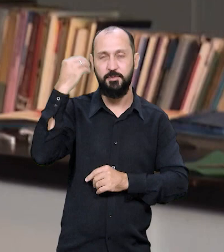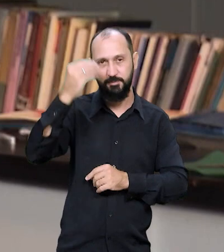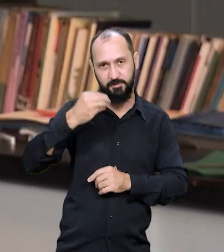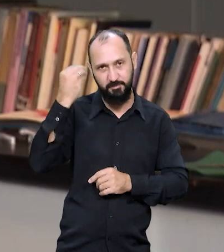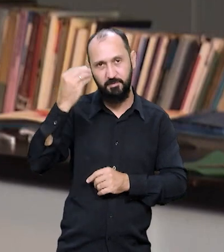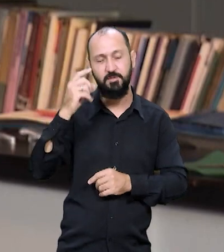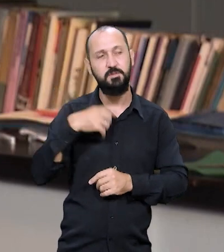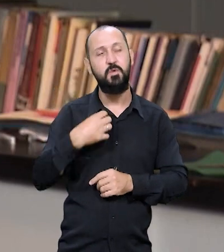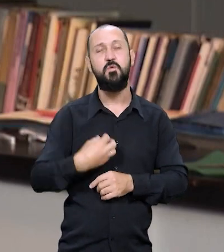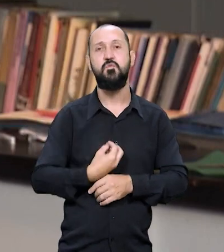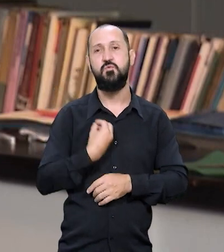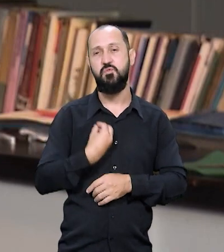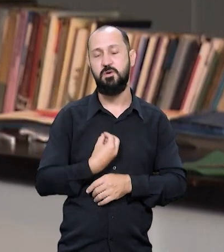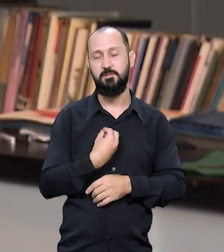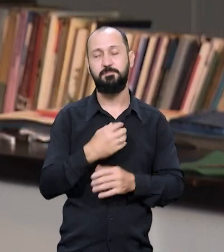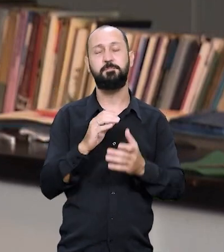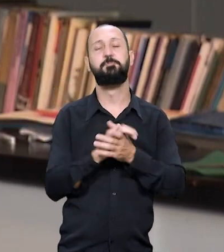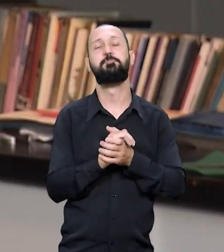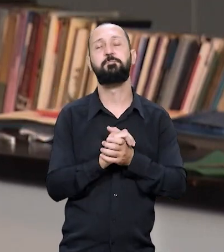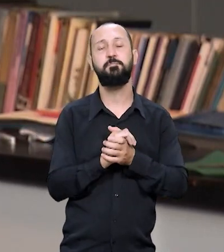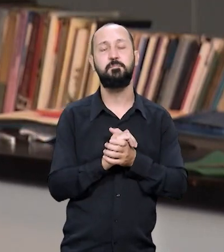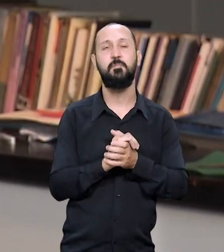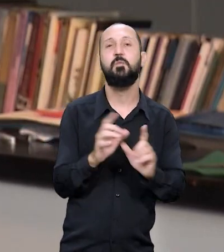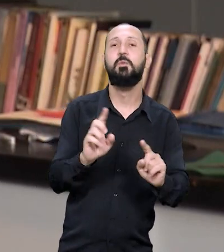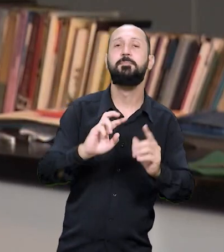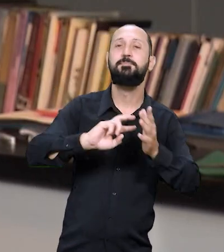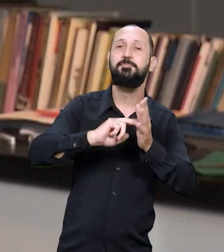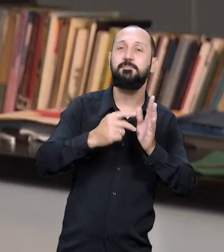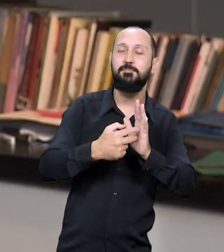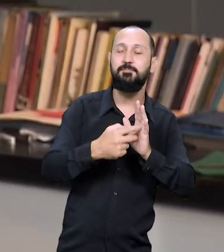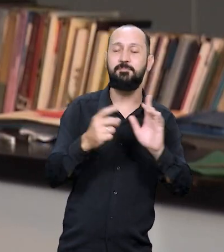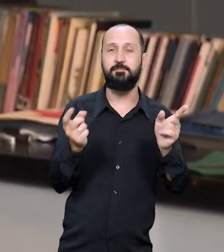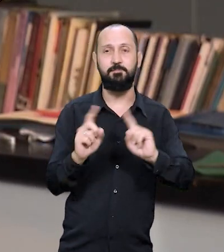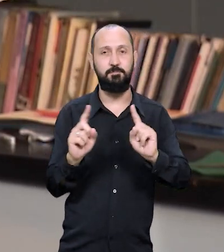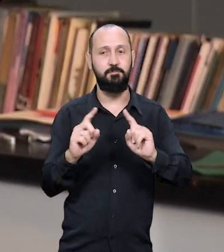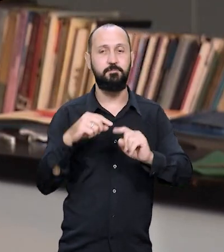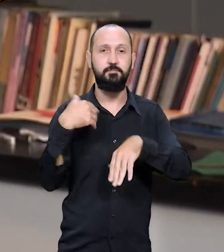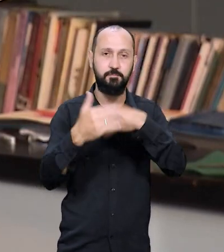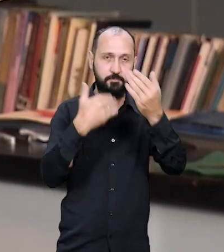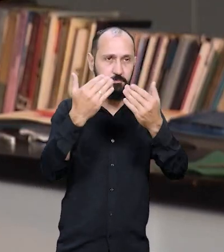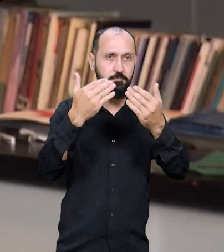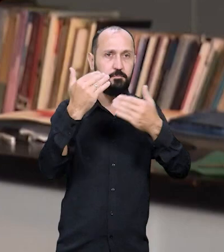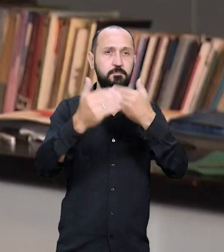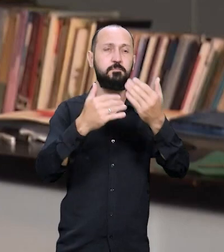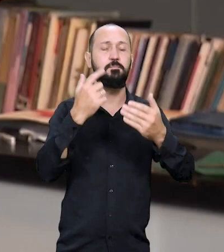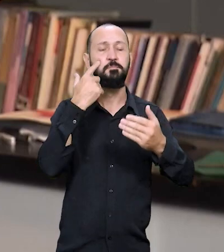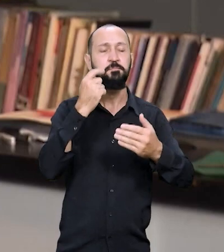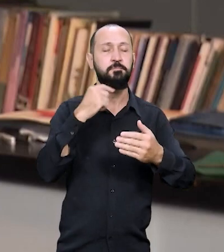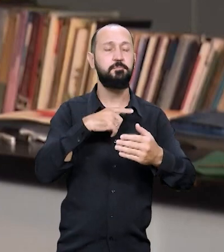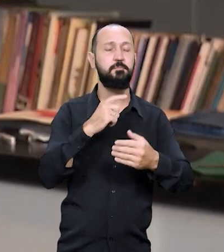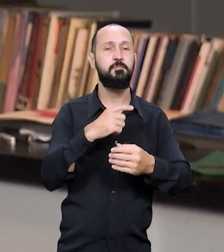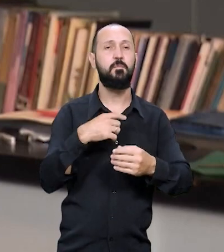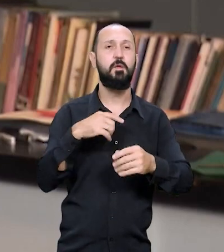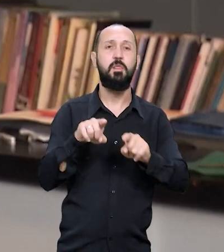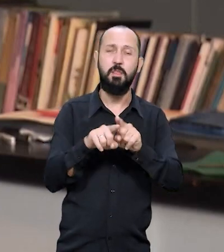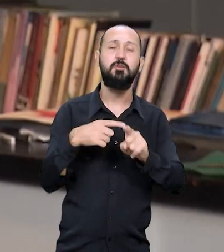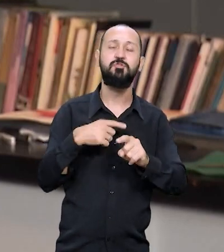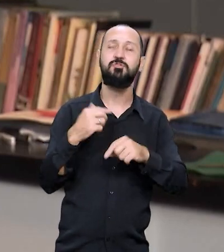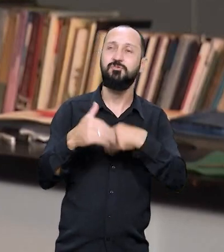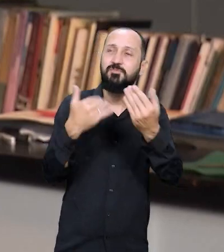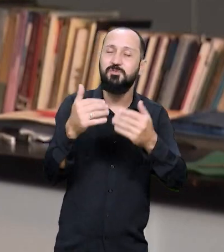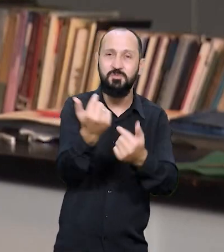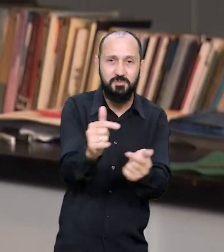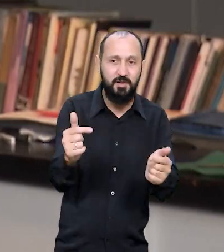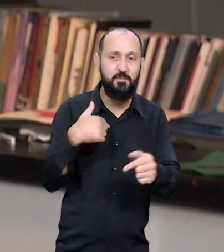experiência. Você viveu. Não quer dizer que você não evoluiu. Eu tive essa evolução também.